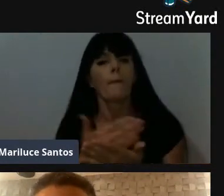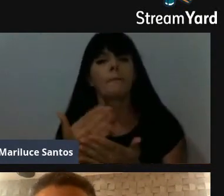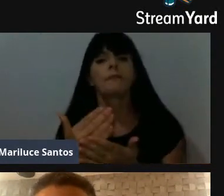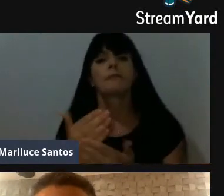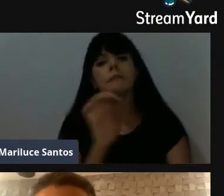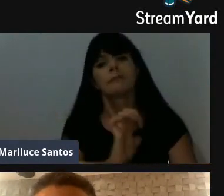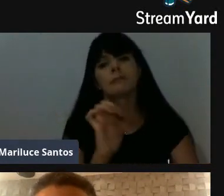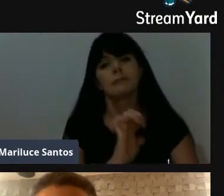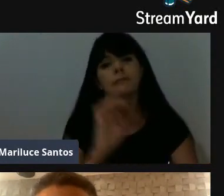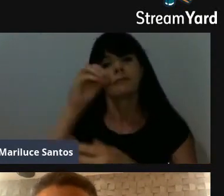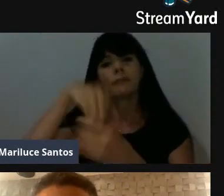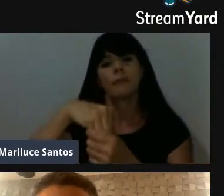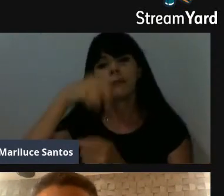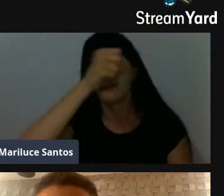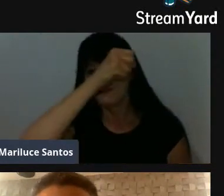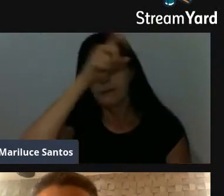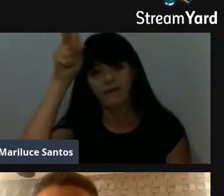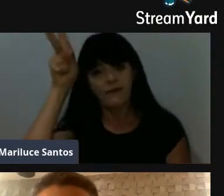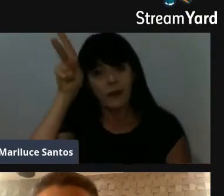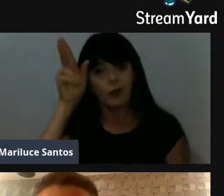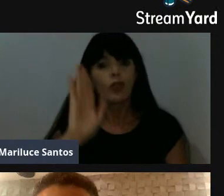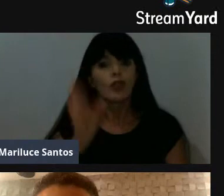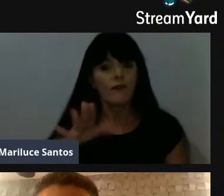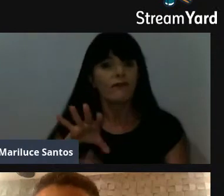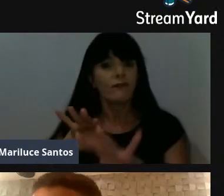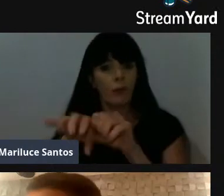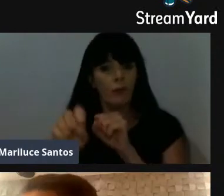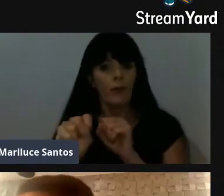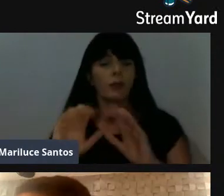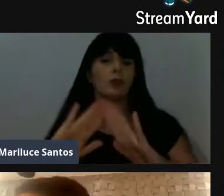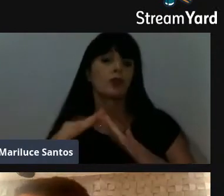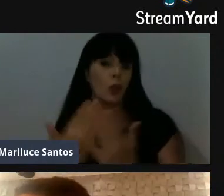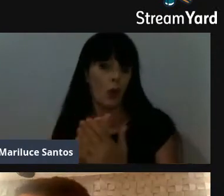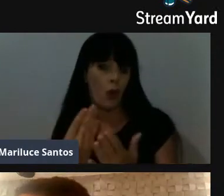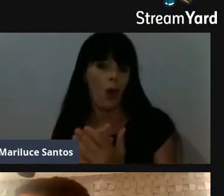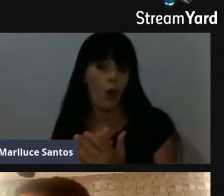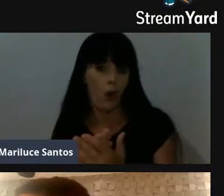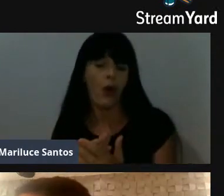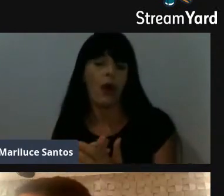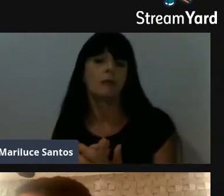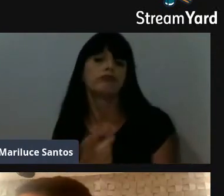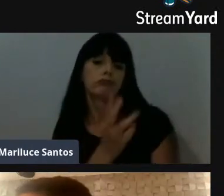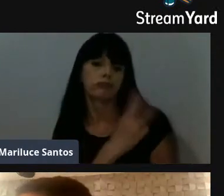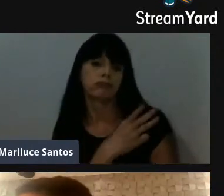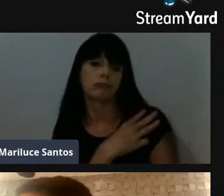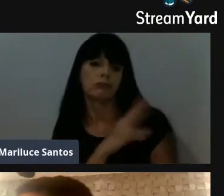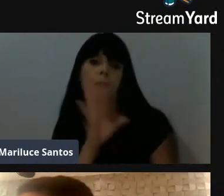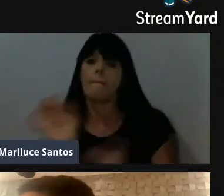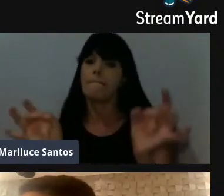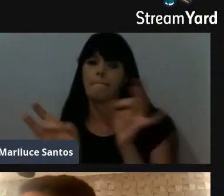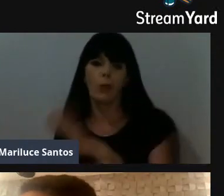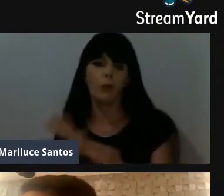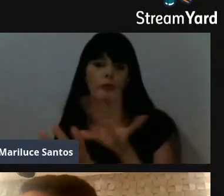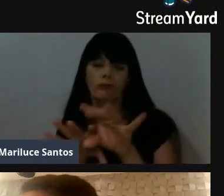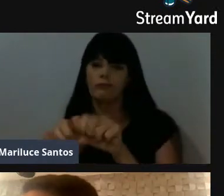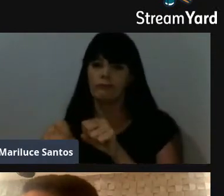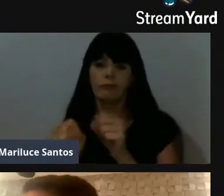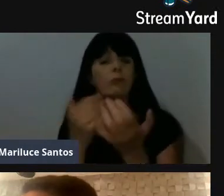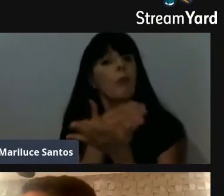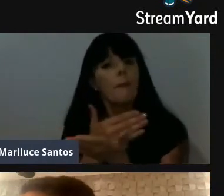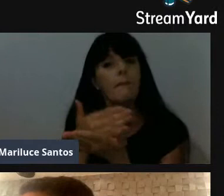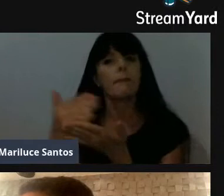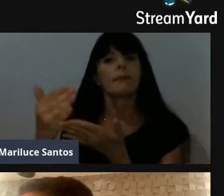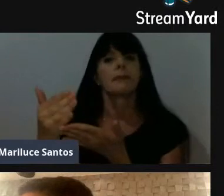na Prefeitura, né, já tinha me formado na escola, na Escola Imaculada Conceição, já tinha me formado no ensino médio, e comecei